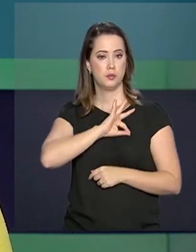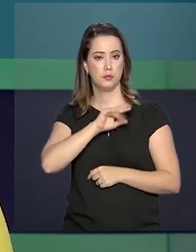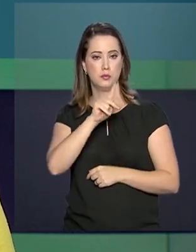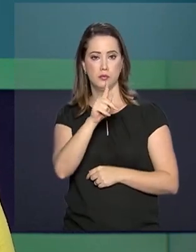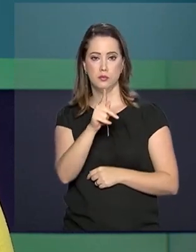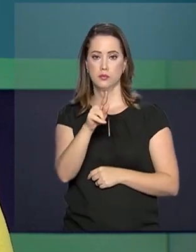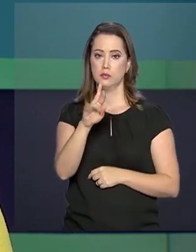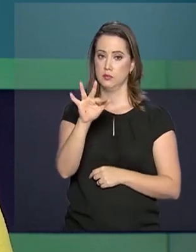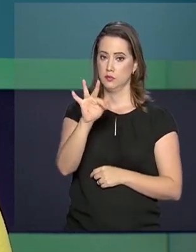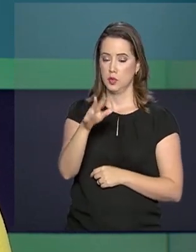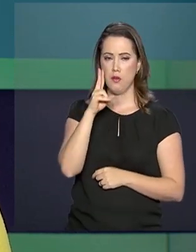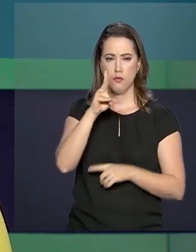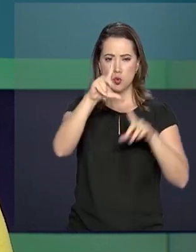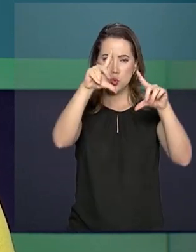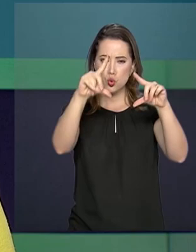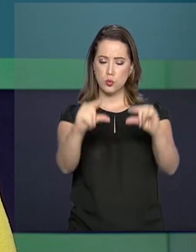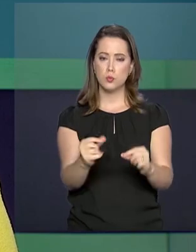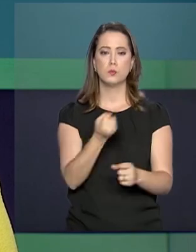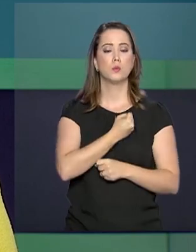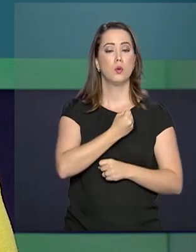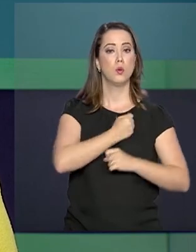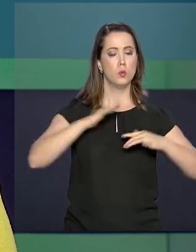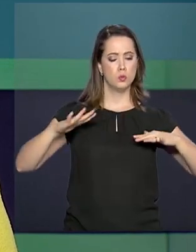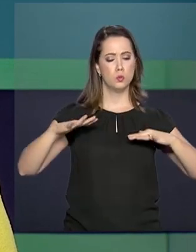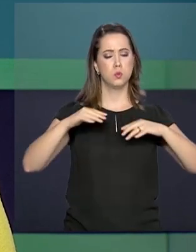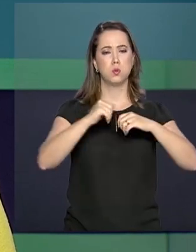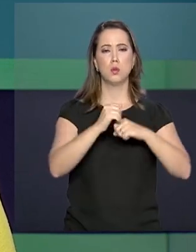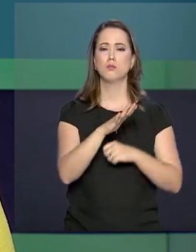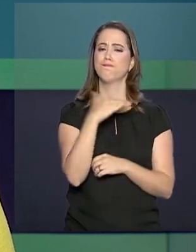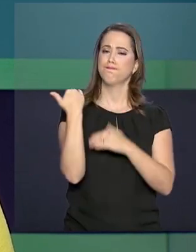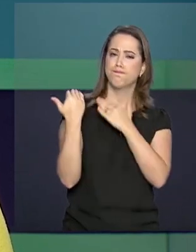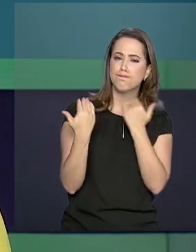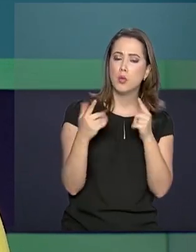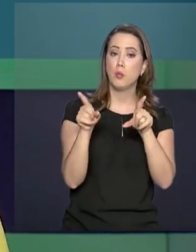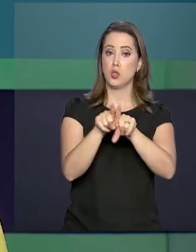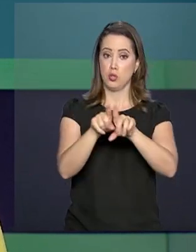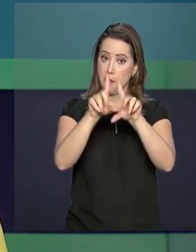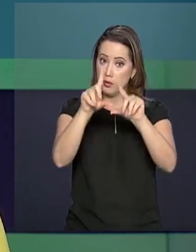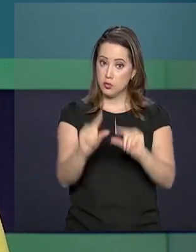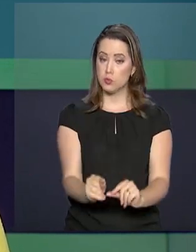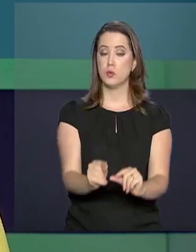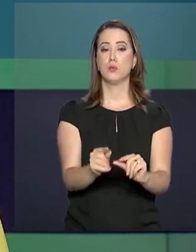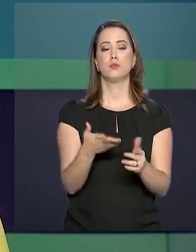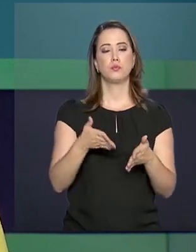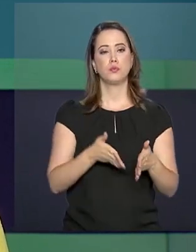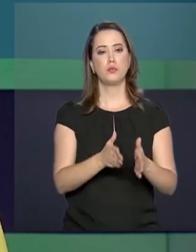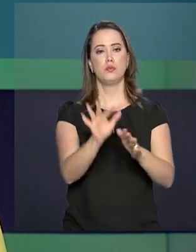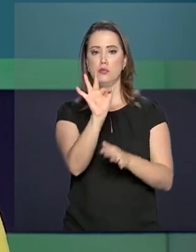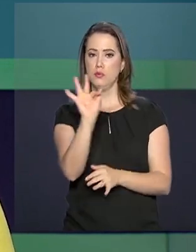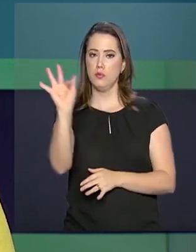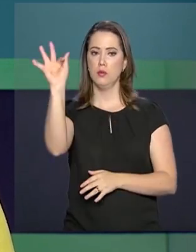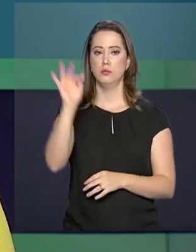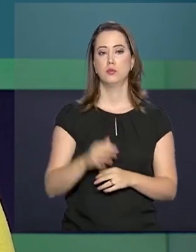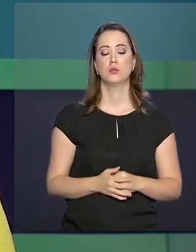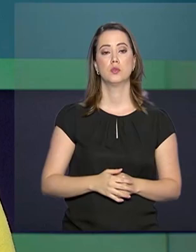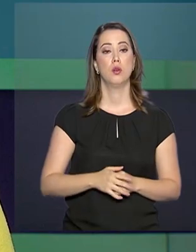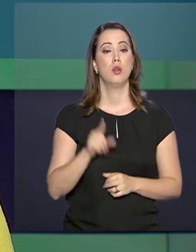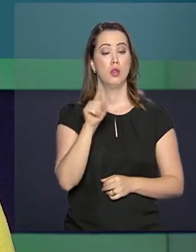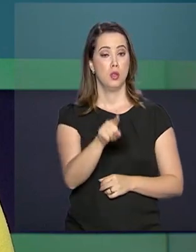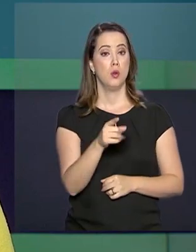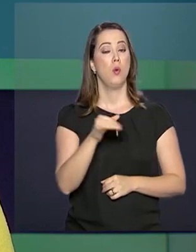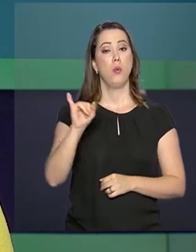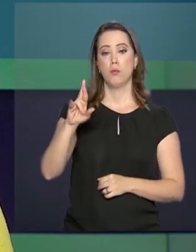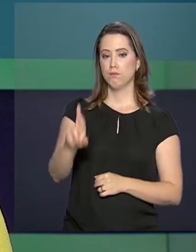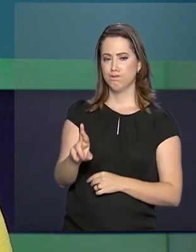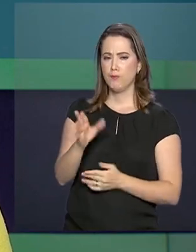Rodoviária Federal registra queda no número de mortes e acidentes nas estradas federais durante o feriado. Imposto de